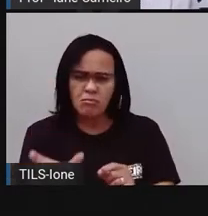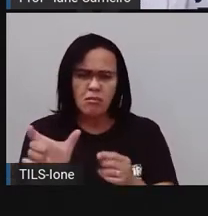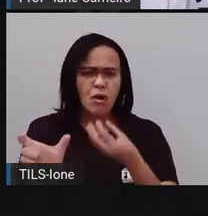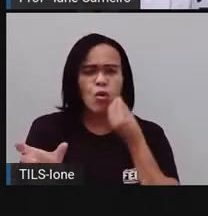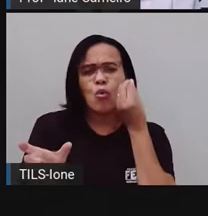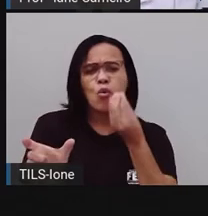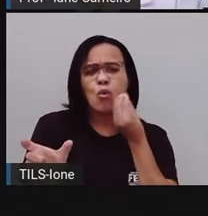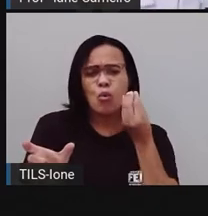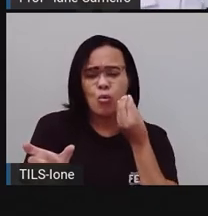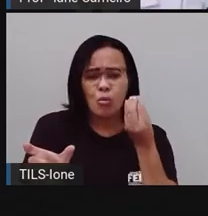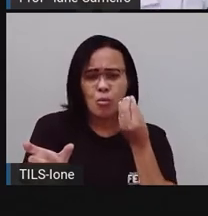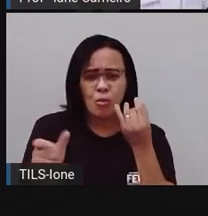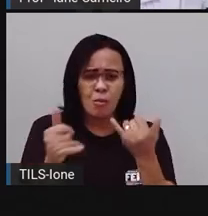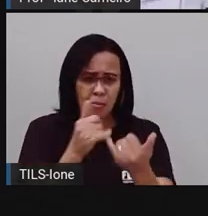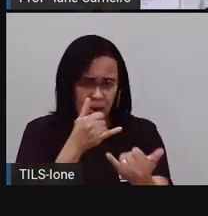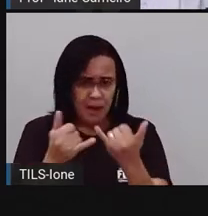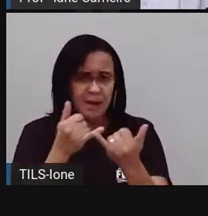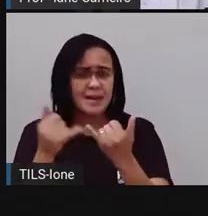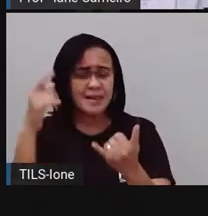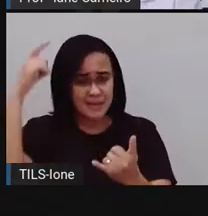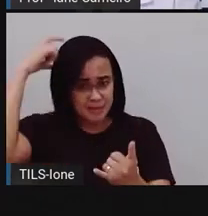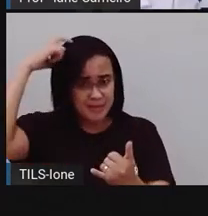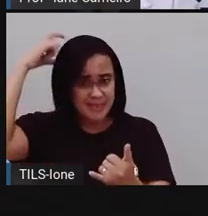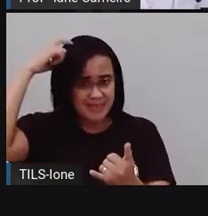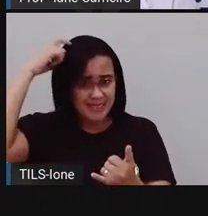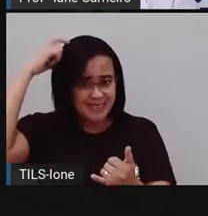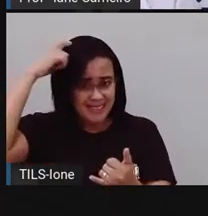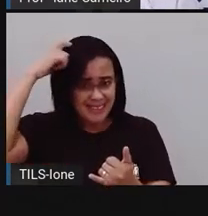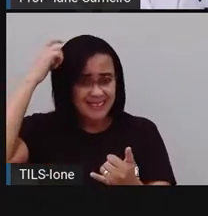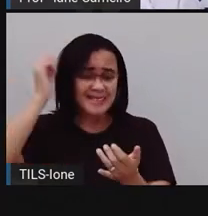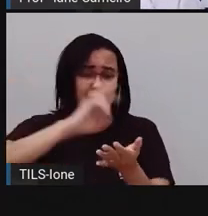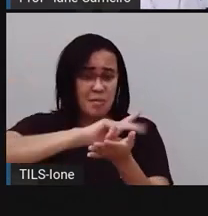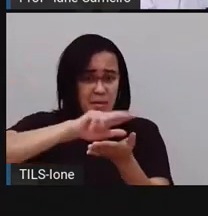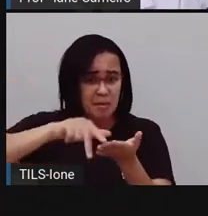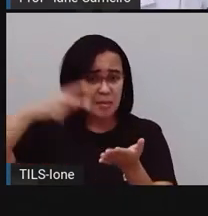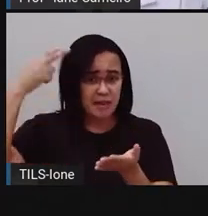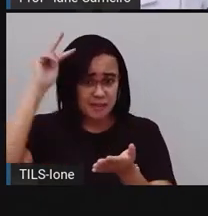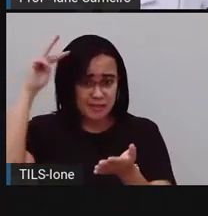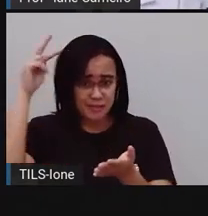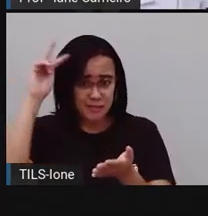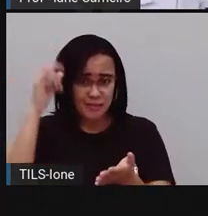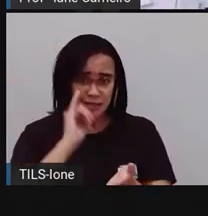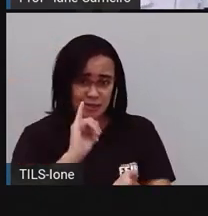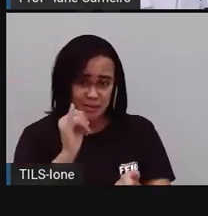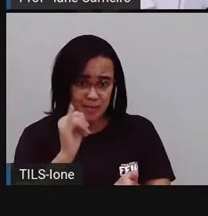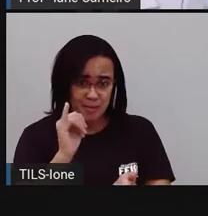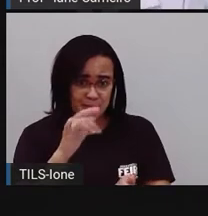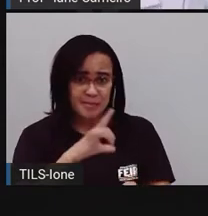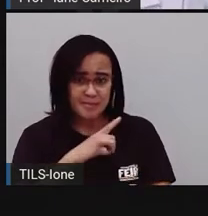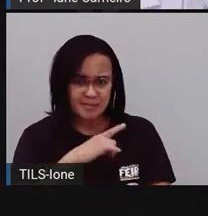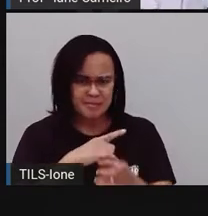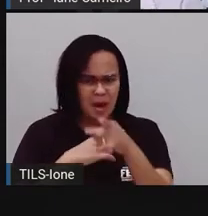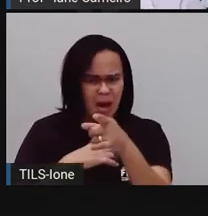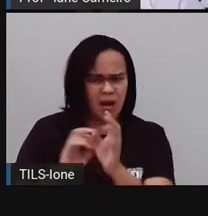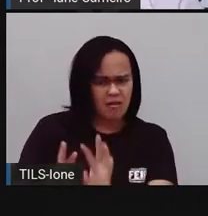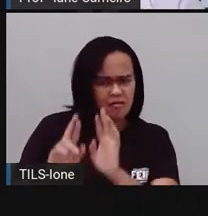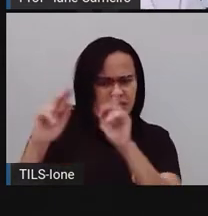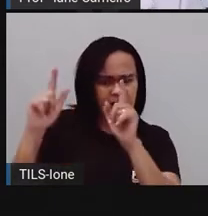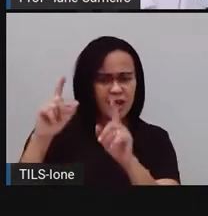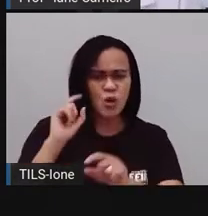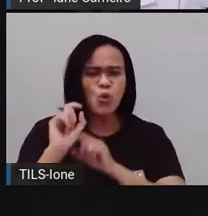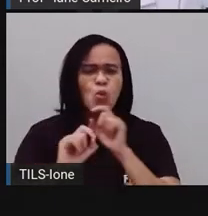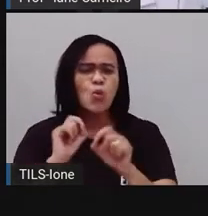parece com as princesas que a gente conhece aí dos contos de fadas? O que é que tem de diferente aí nessa capa?